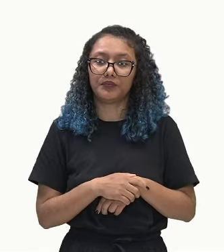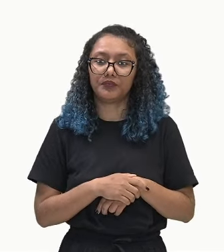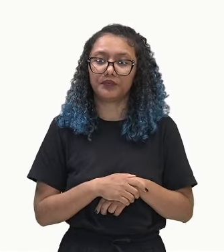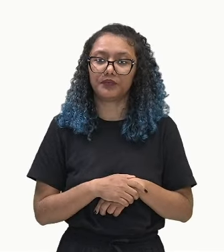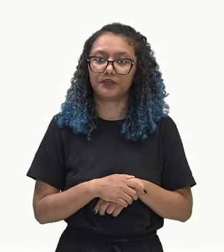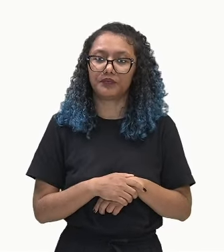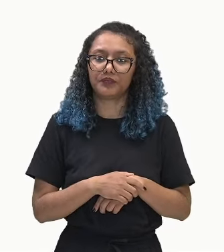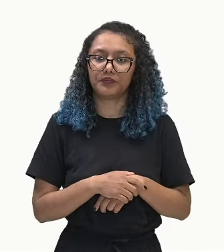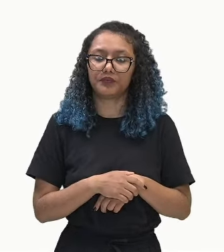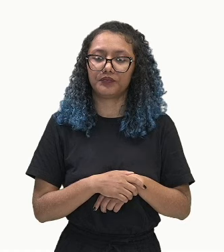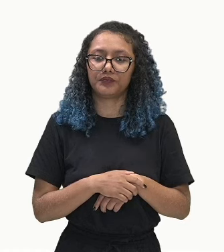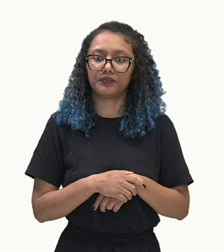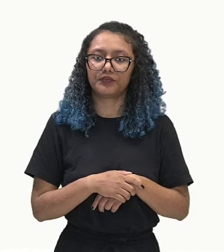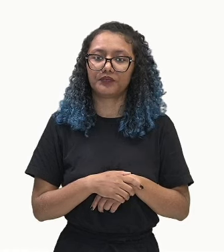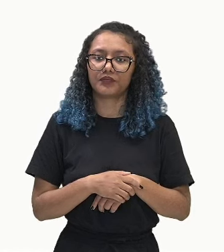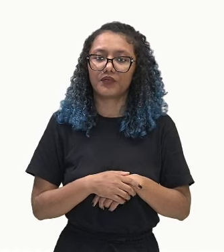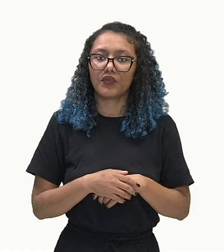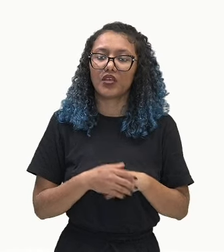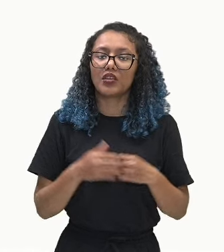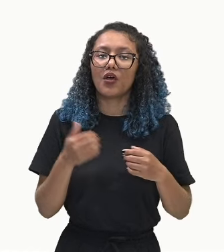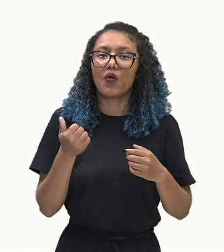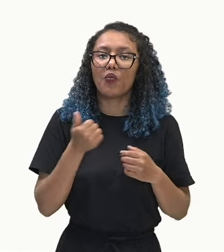seria o primeiro termo dessa PA?